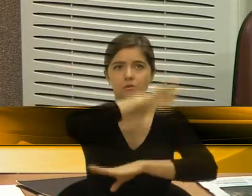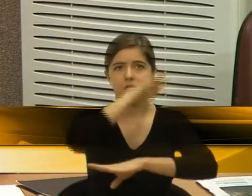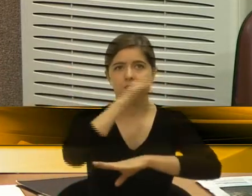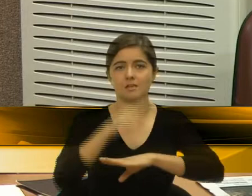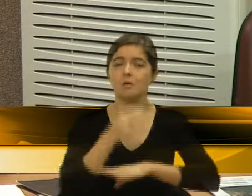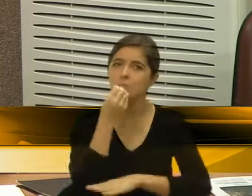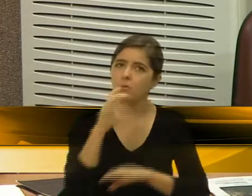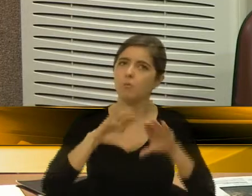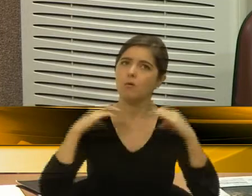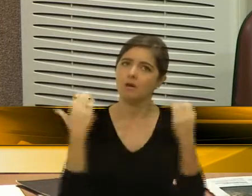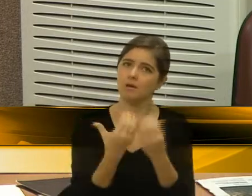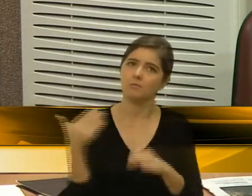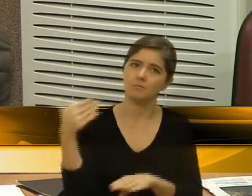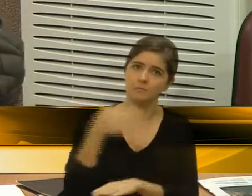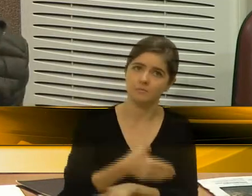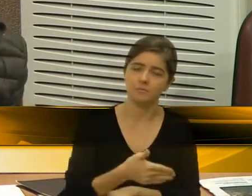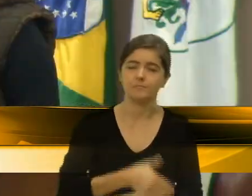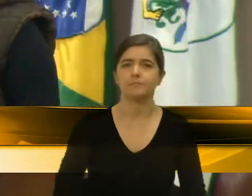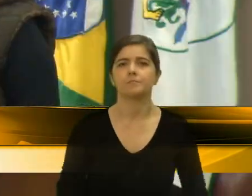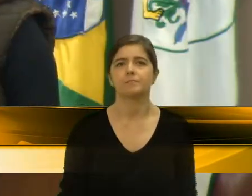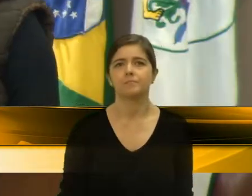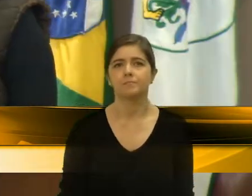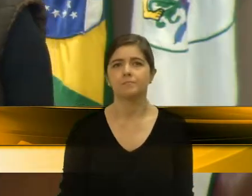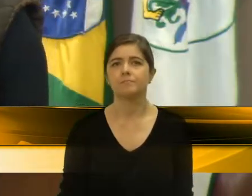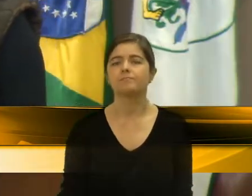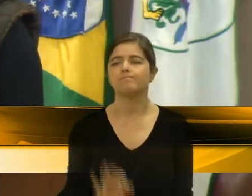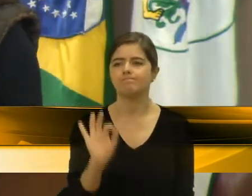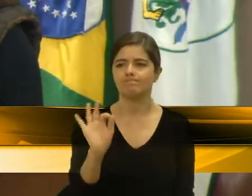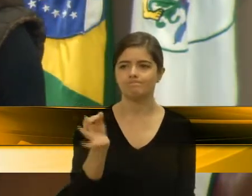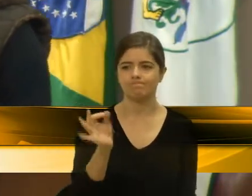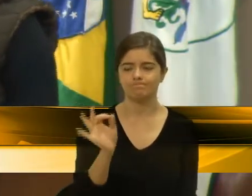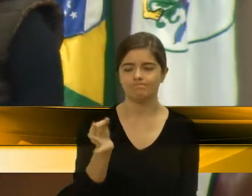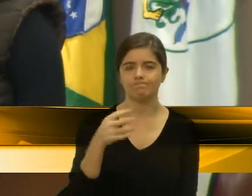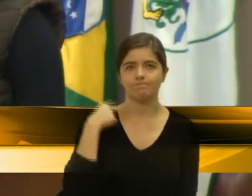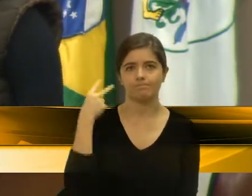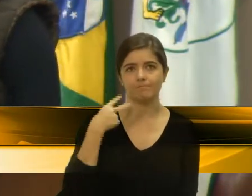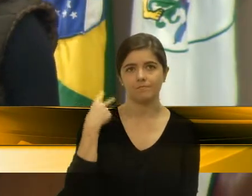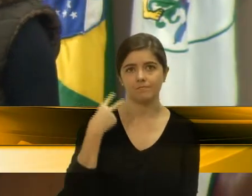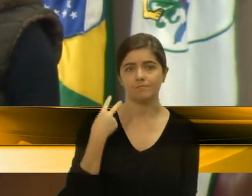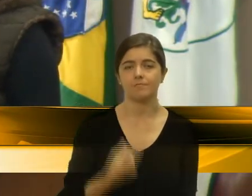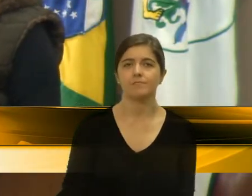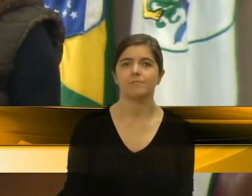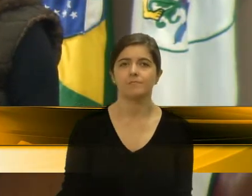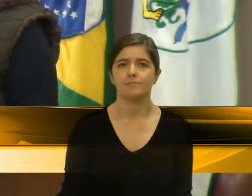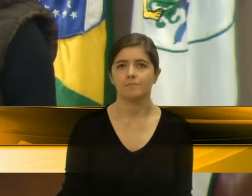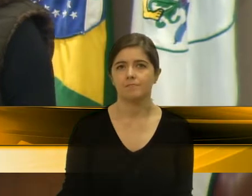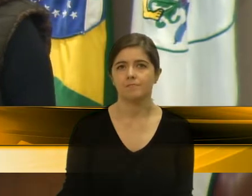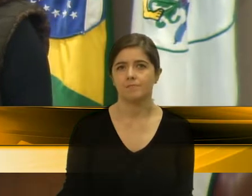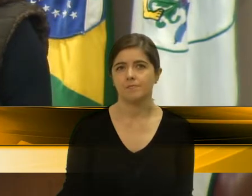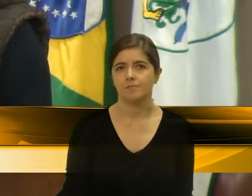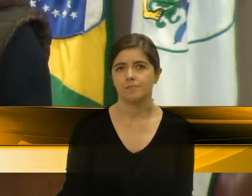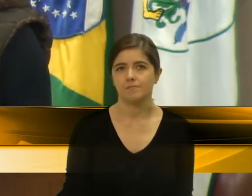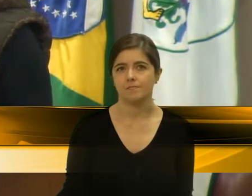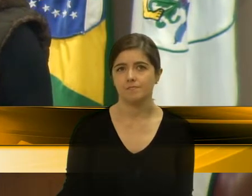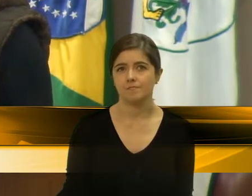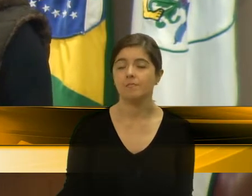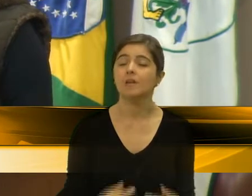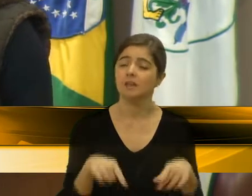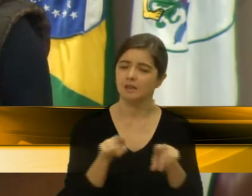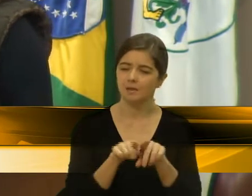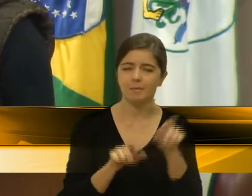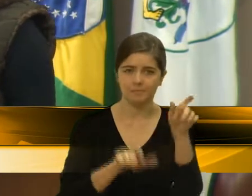participação nesse debate. Muito obrigado. Exatamente, vereador Felipe. E muitos dos que estavam